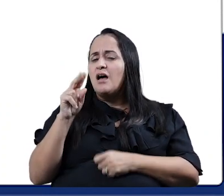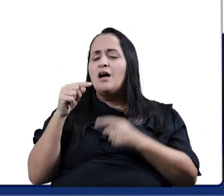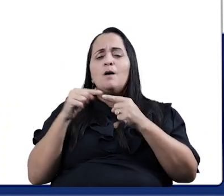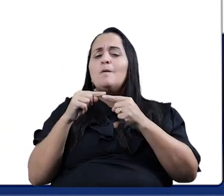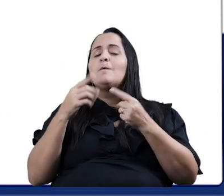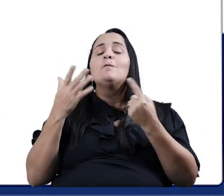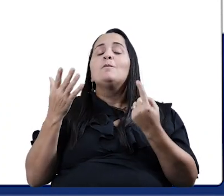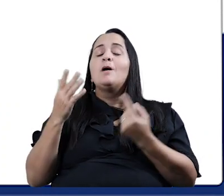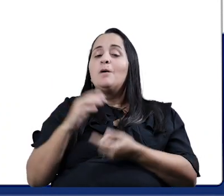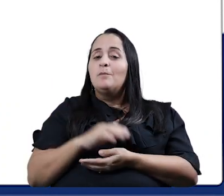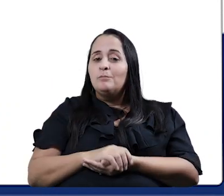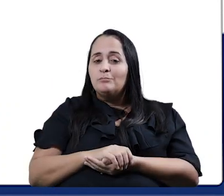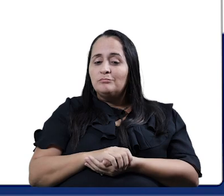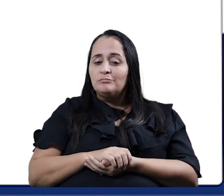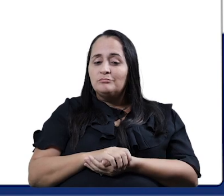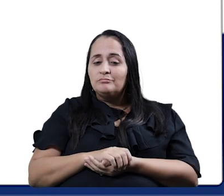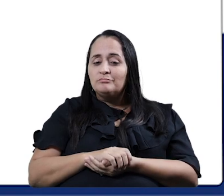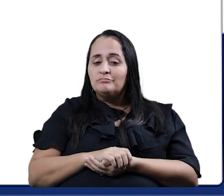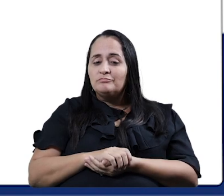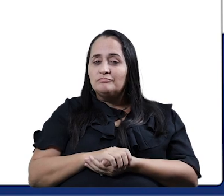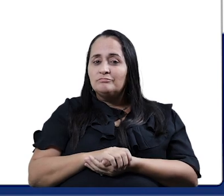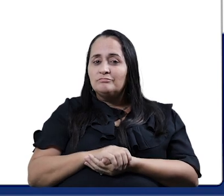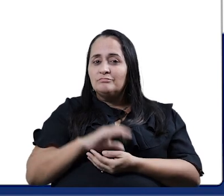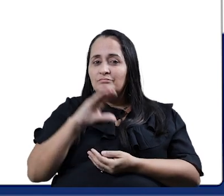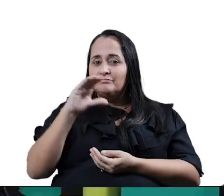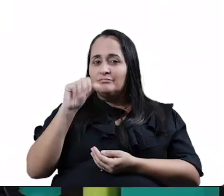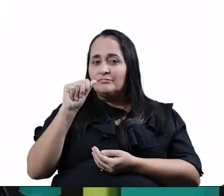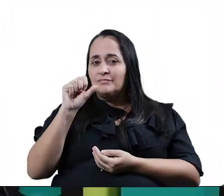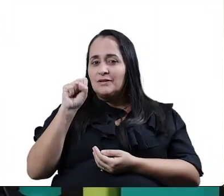Rima com o que? Casar.